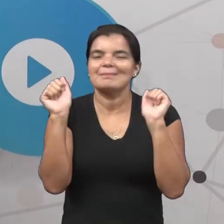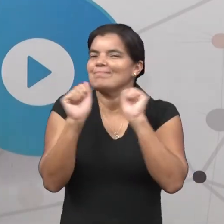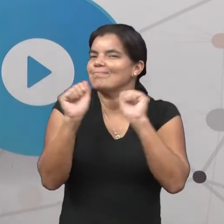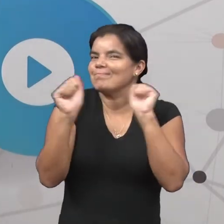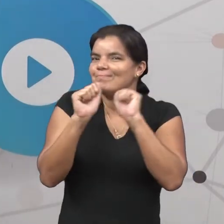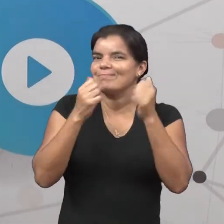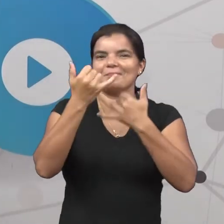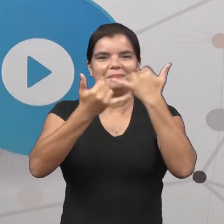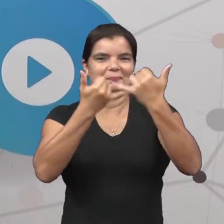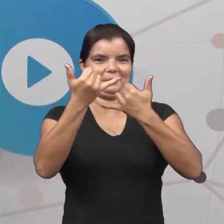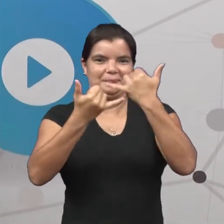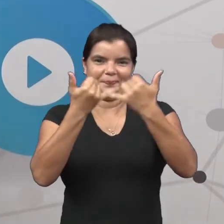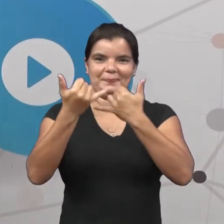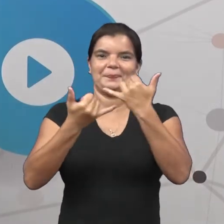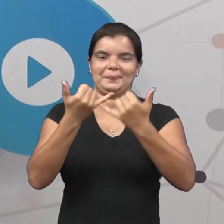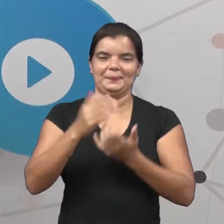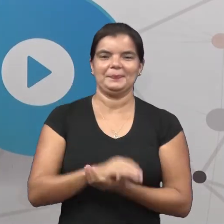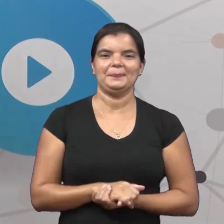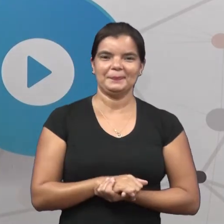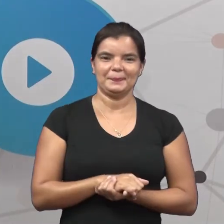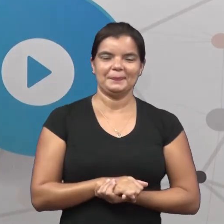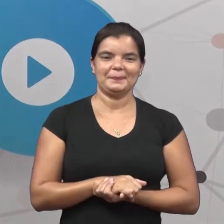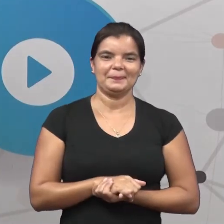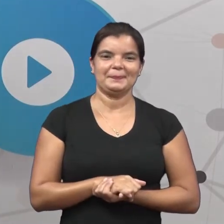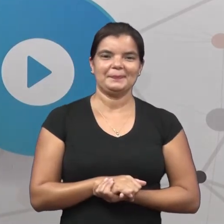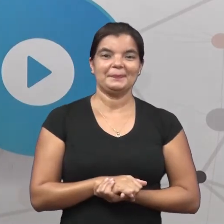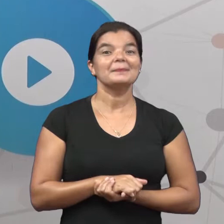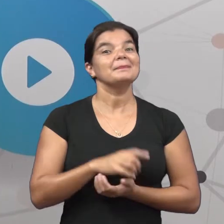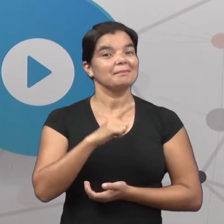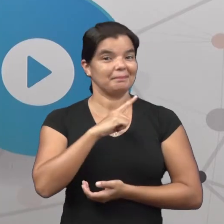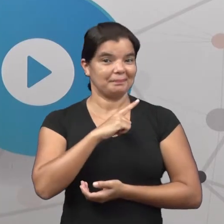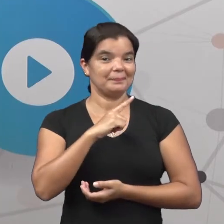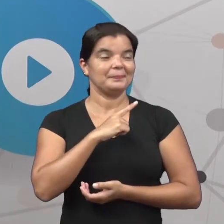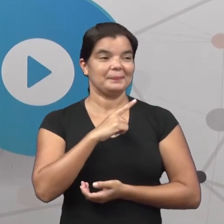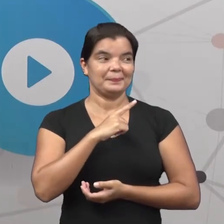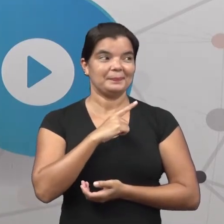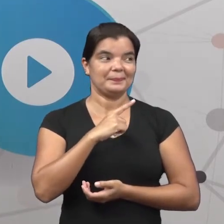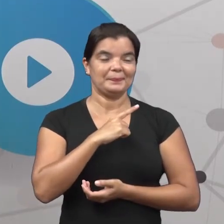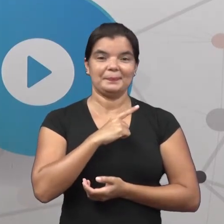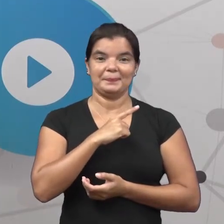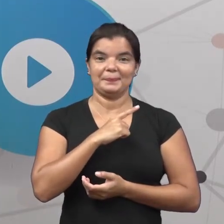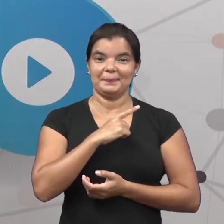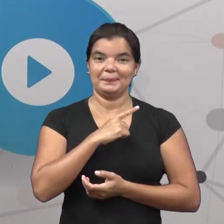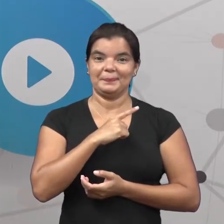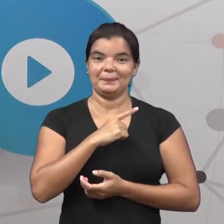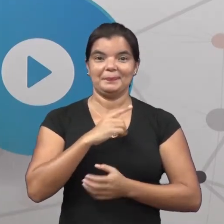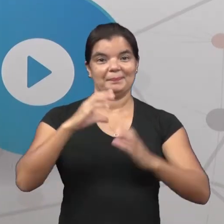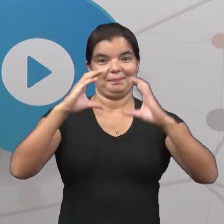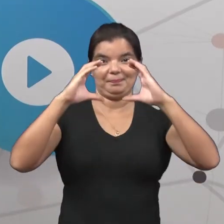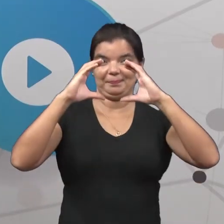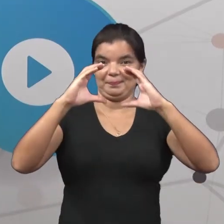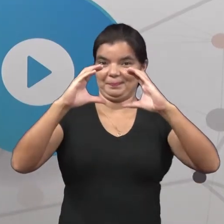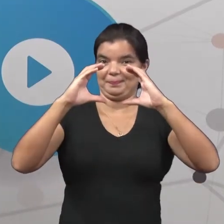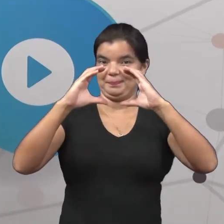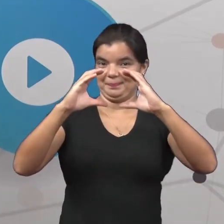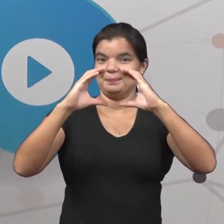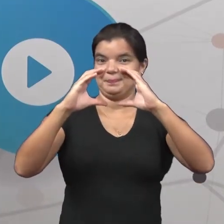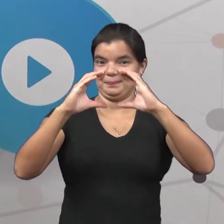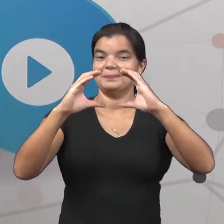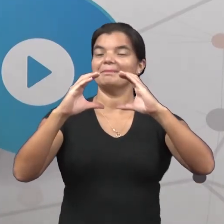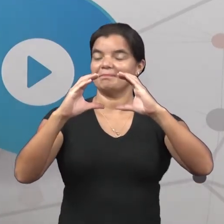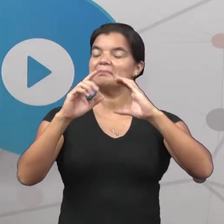brincar. Além da boneca, há também uma bola.